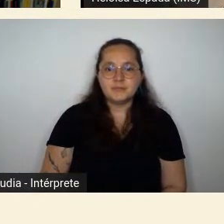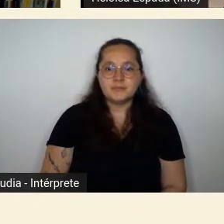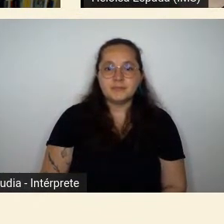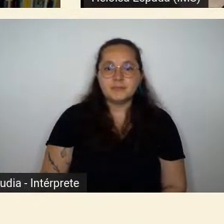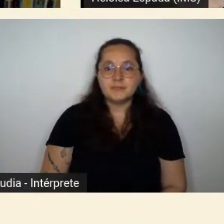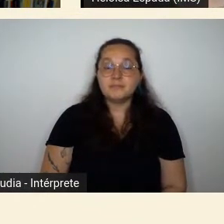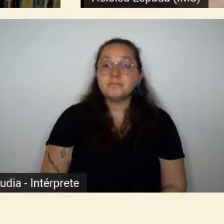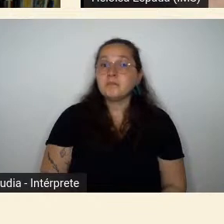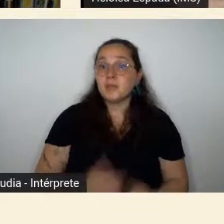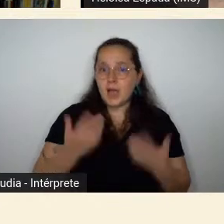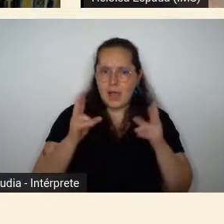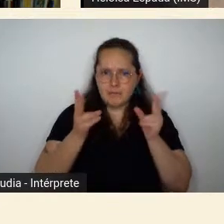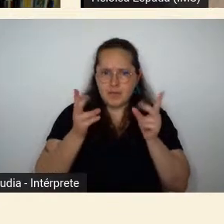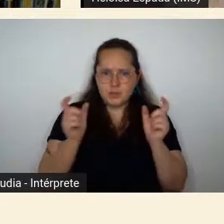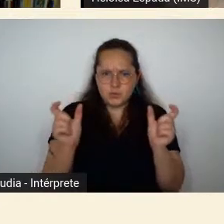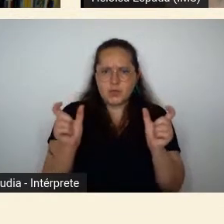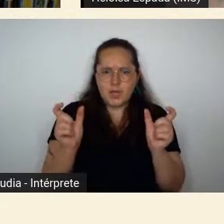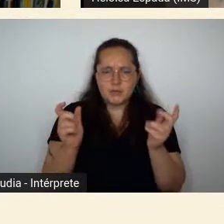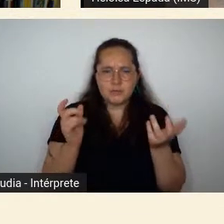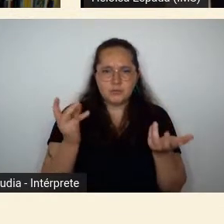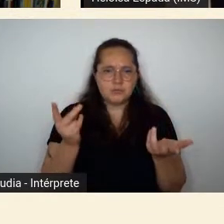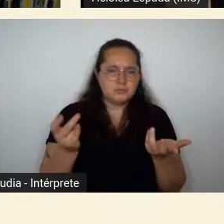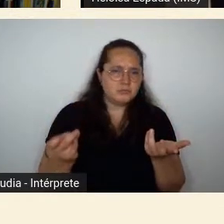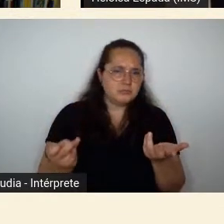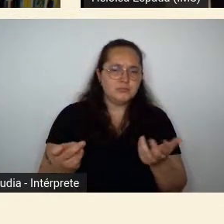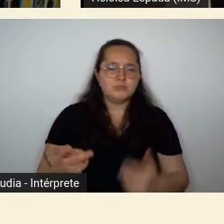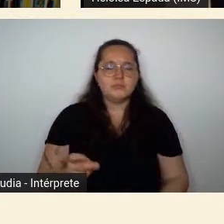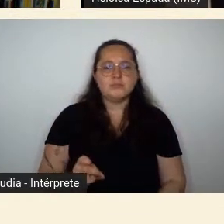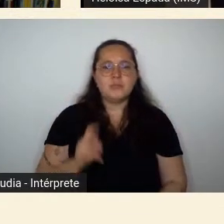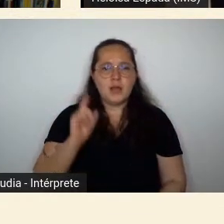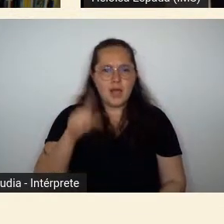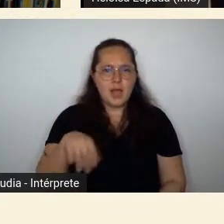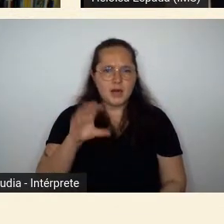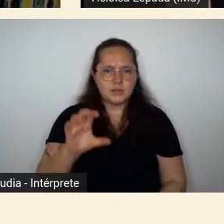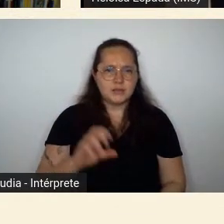eles usavam esses termos ou seja